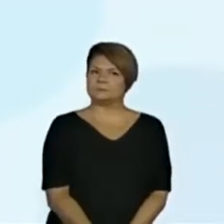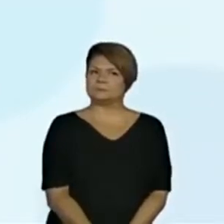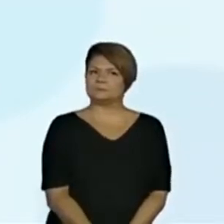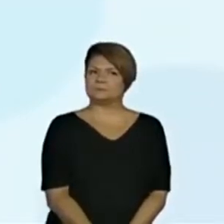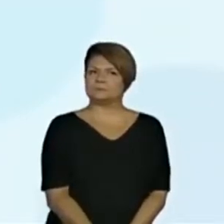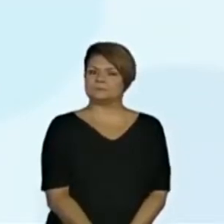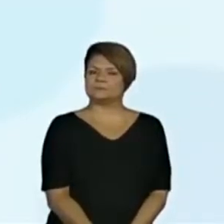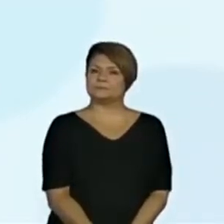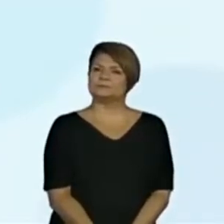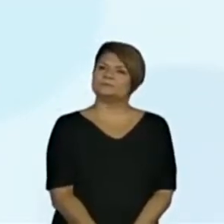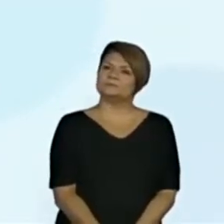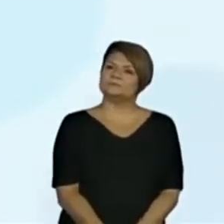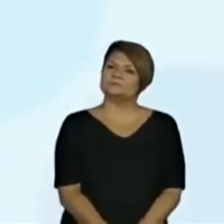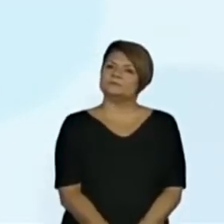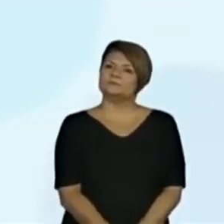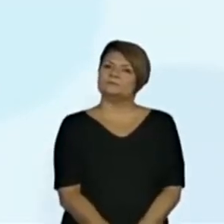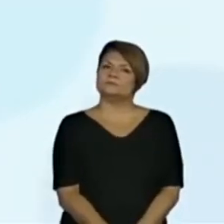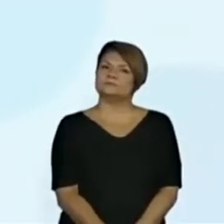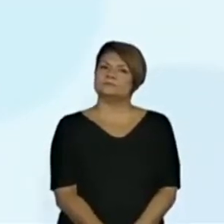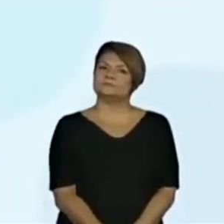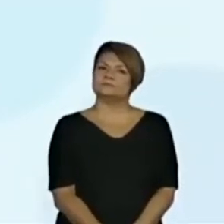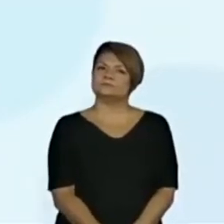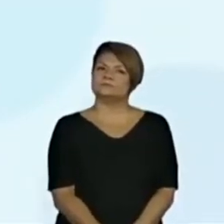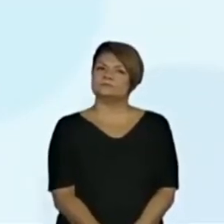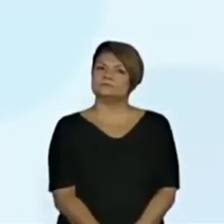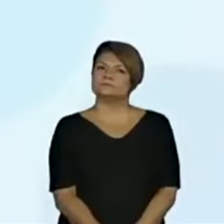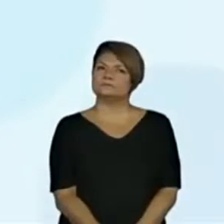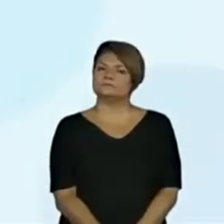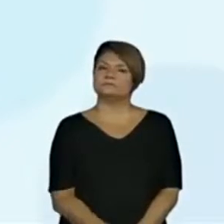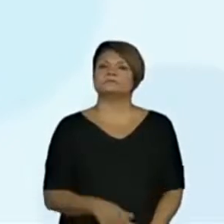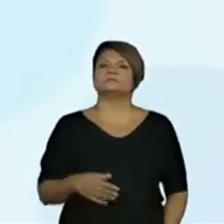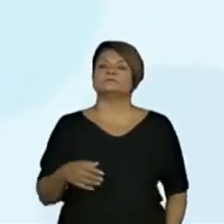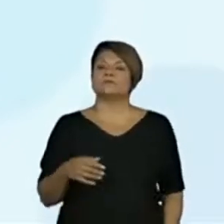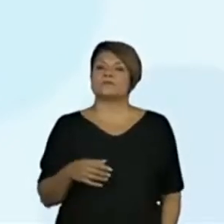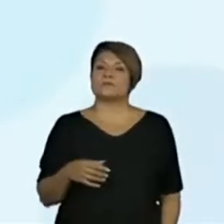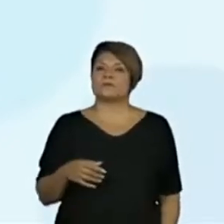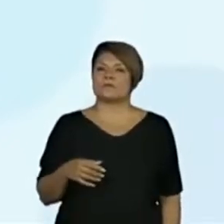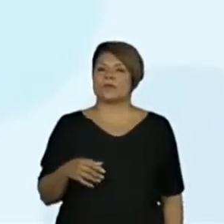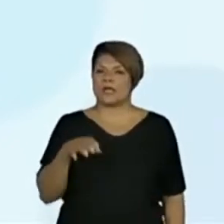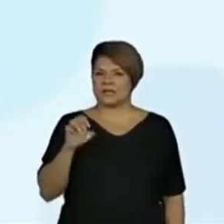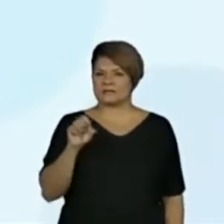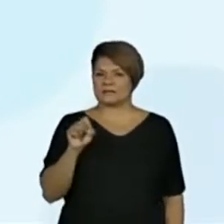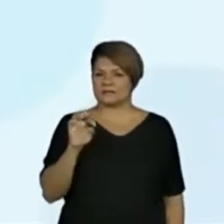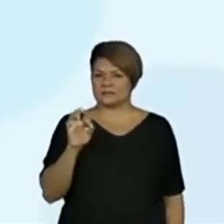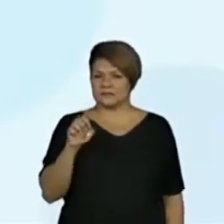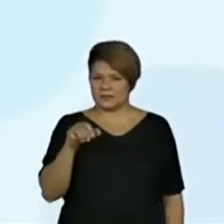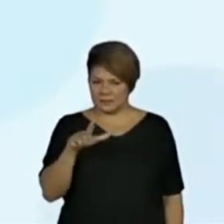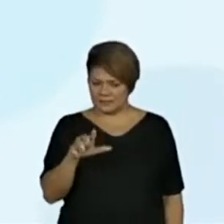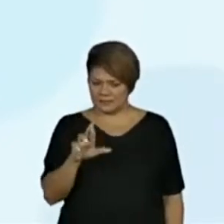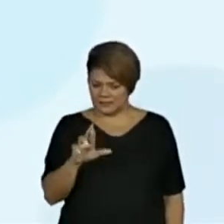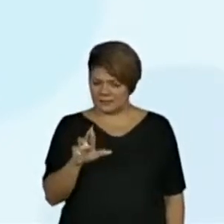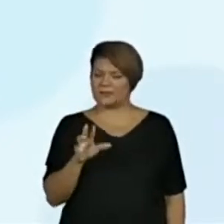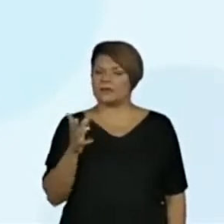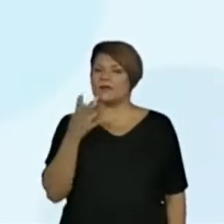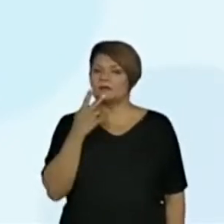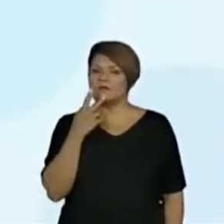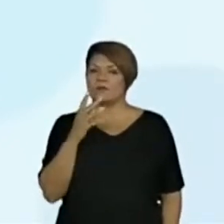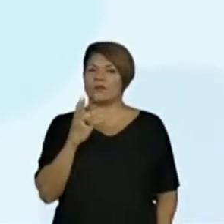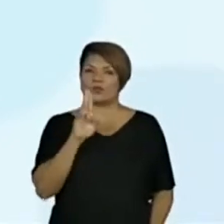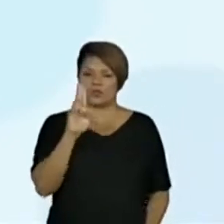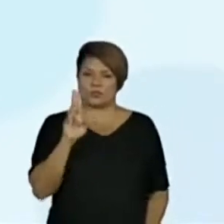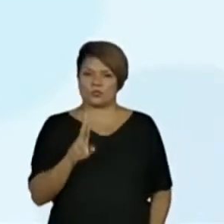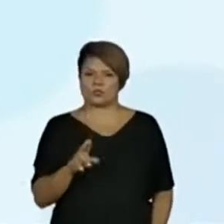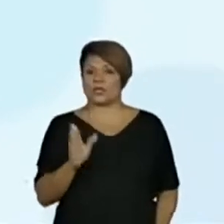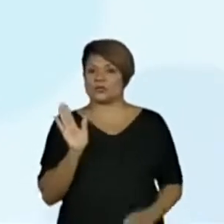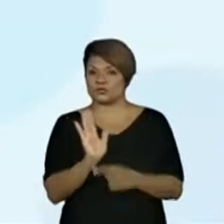A professora colocando até o nome lá, Da Celinha e da Esther, que ajudam lá na escola a cuidar